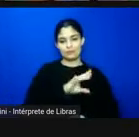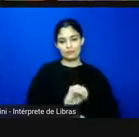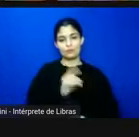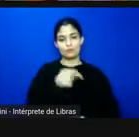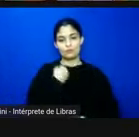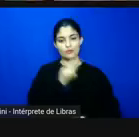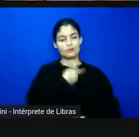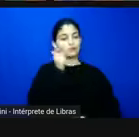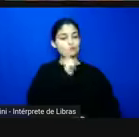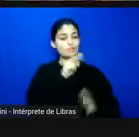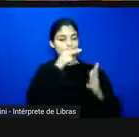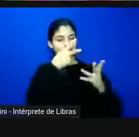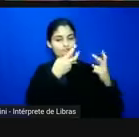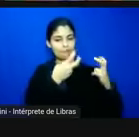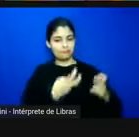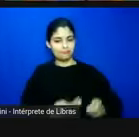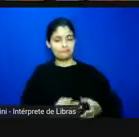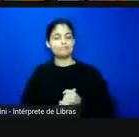mas é isso